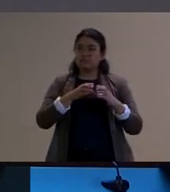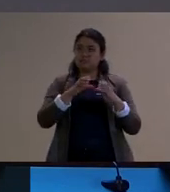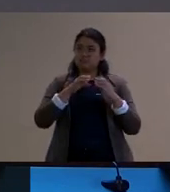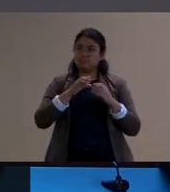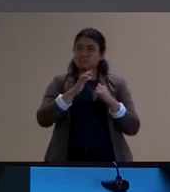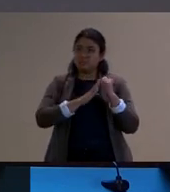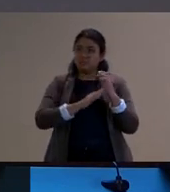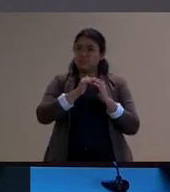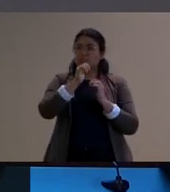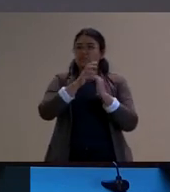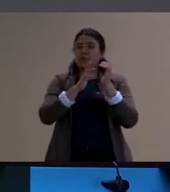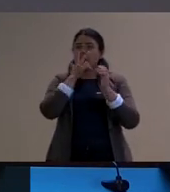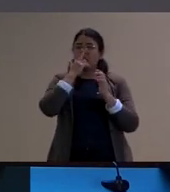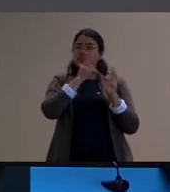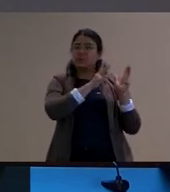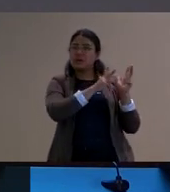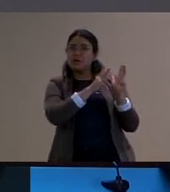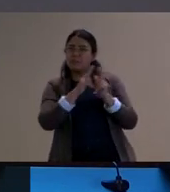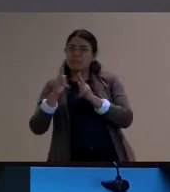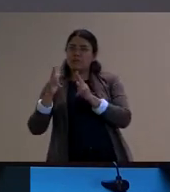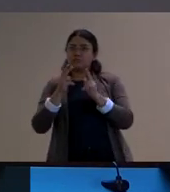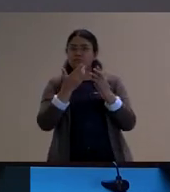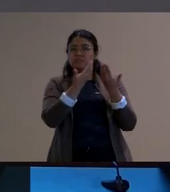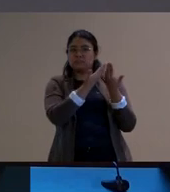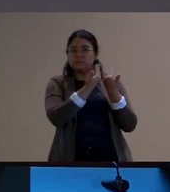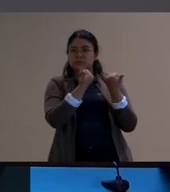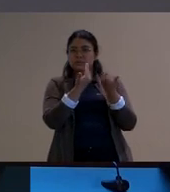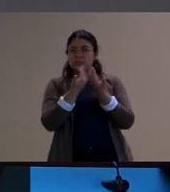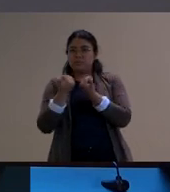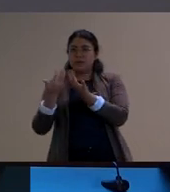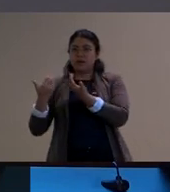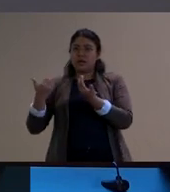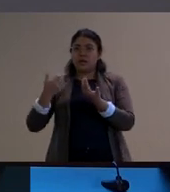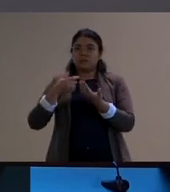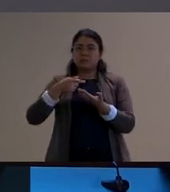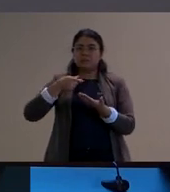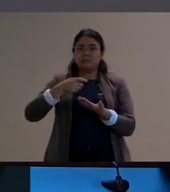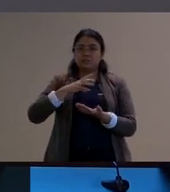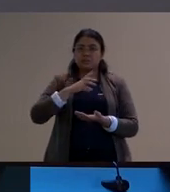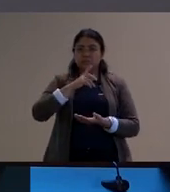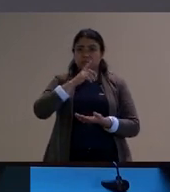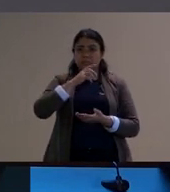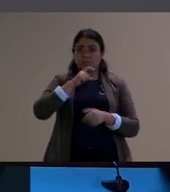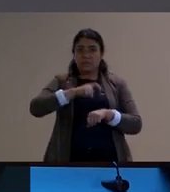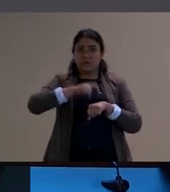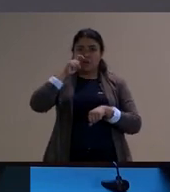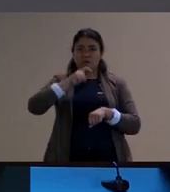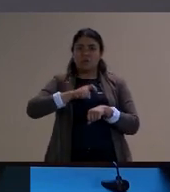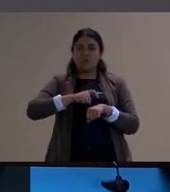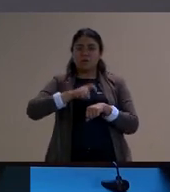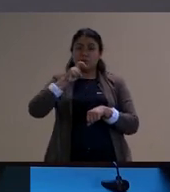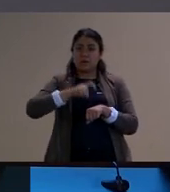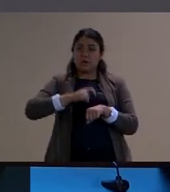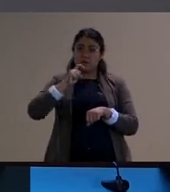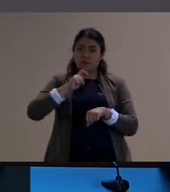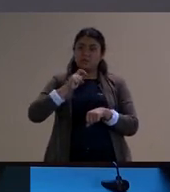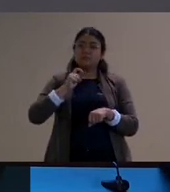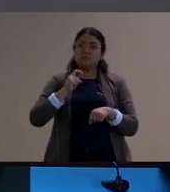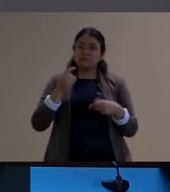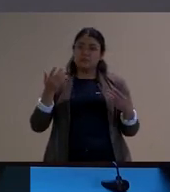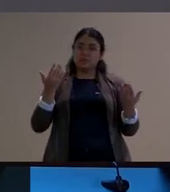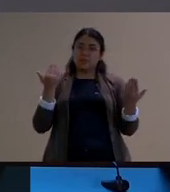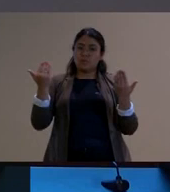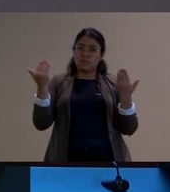fragmentada mais ligada ao imediatismo é mais efêmera enfim Benjamin vai comparar um pouco a